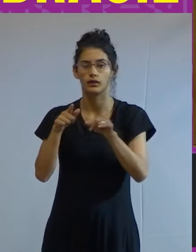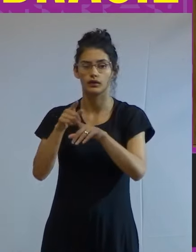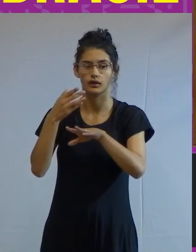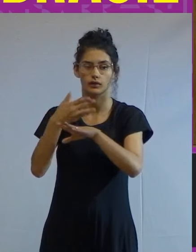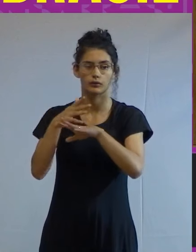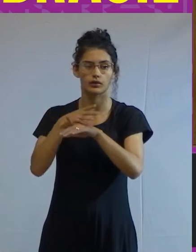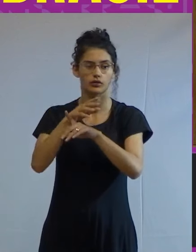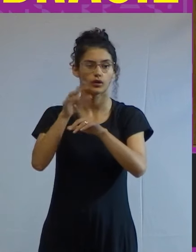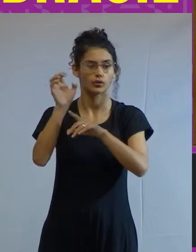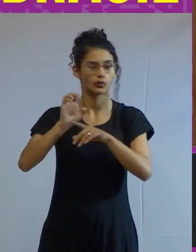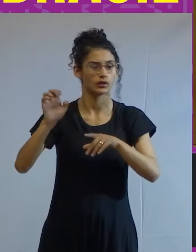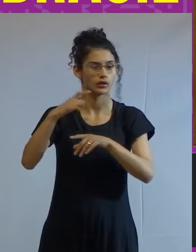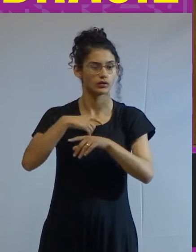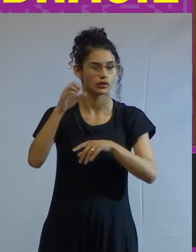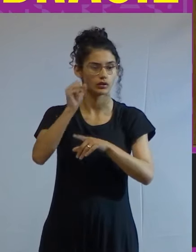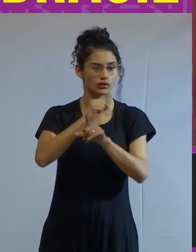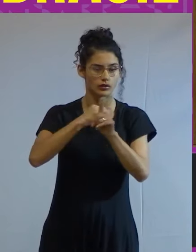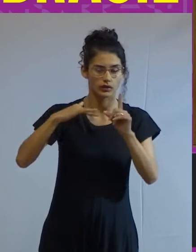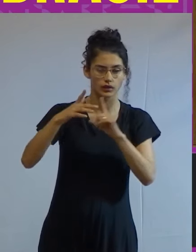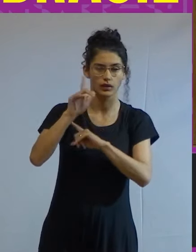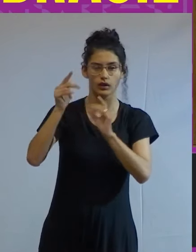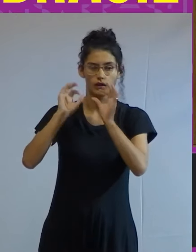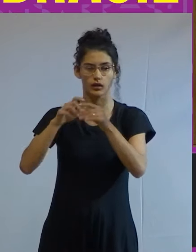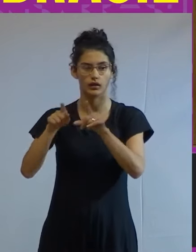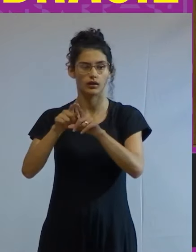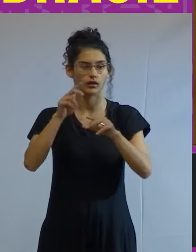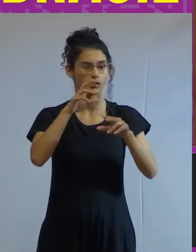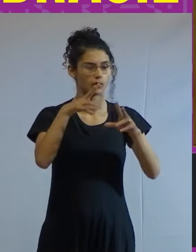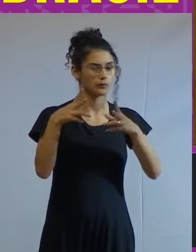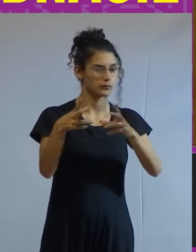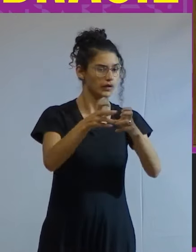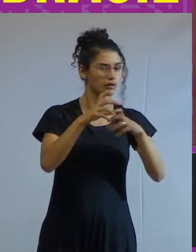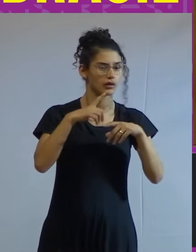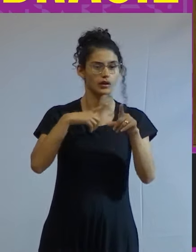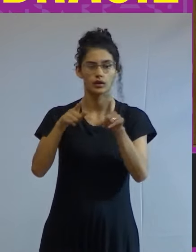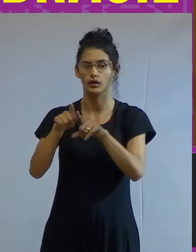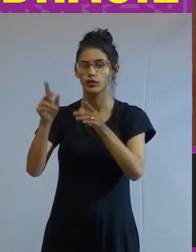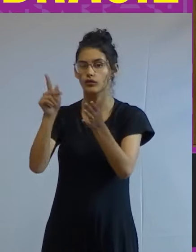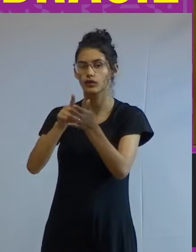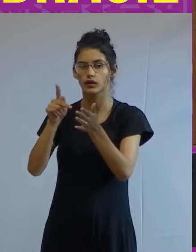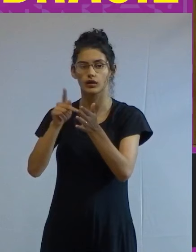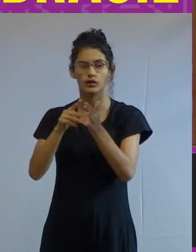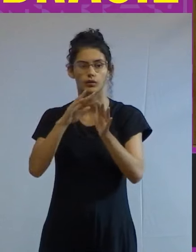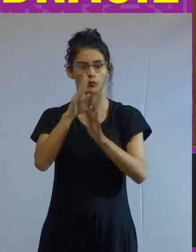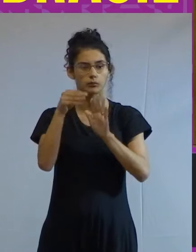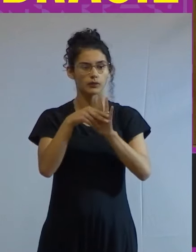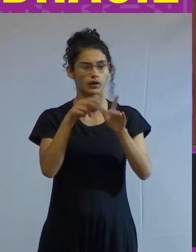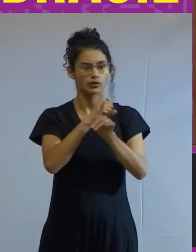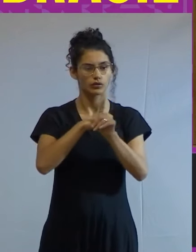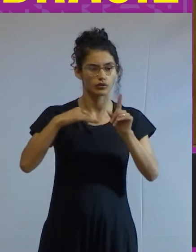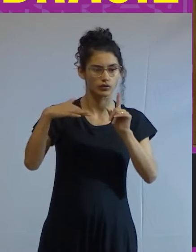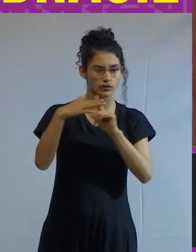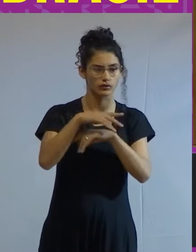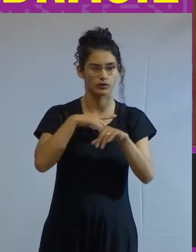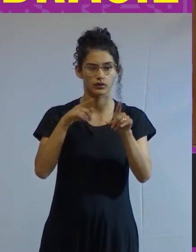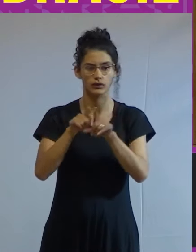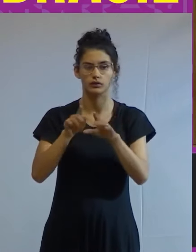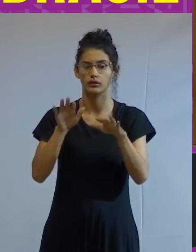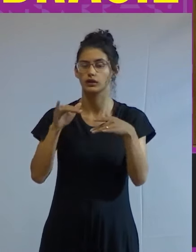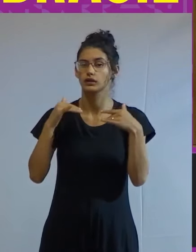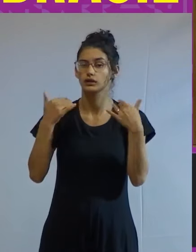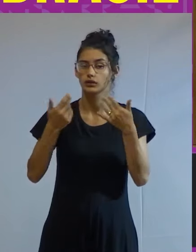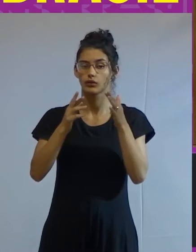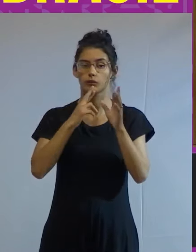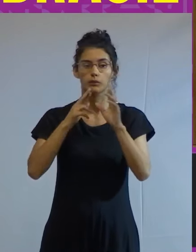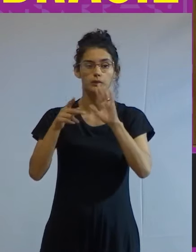do Estado numa sociedade que se assenta sobre uma fratura um verdadeiro apartado social e a partir daí